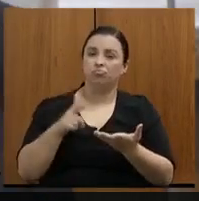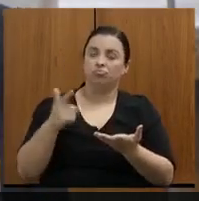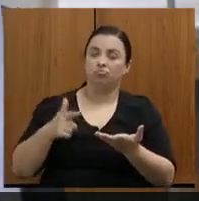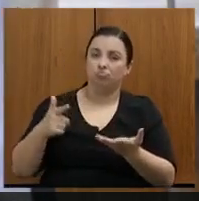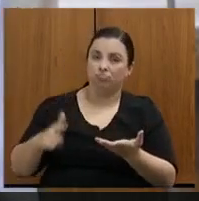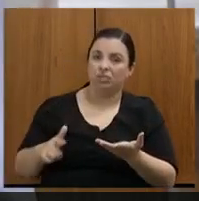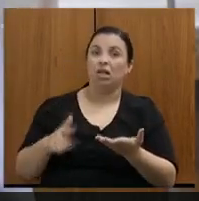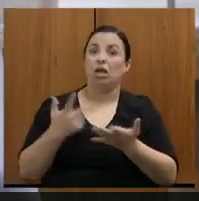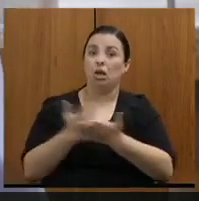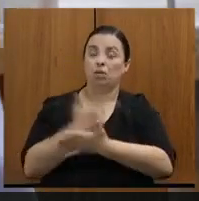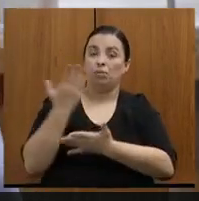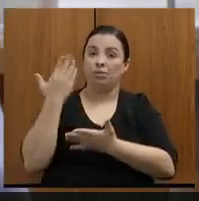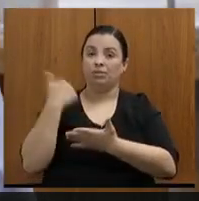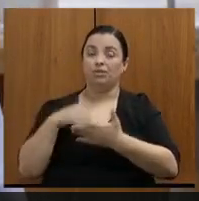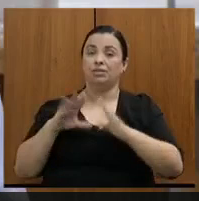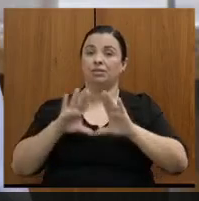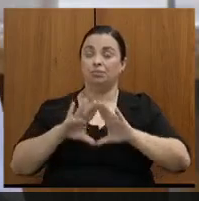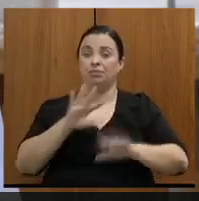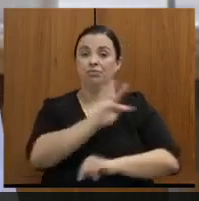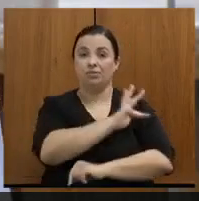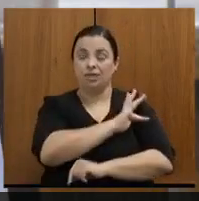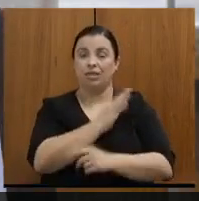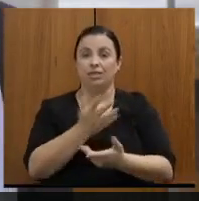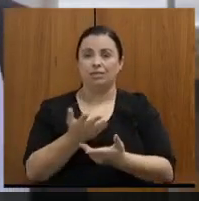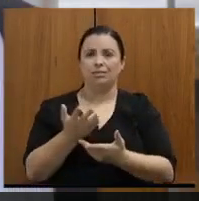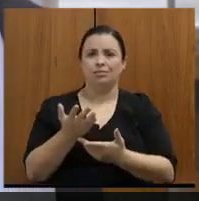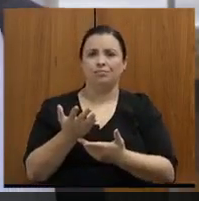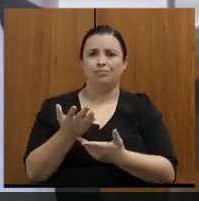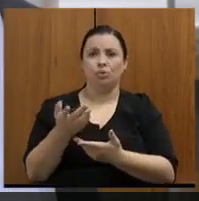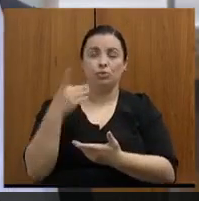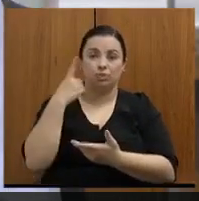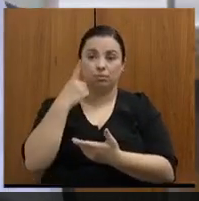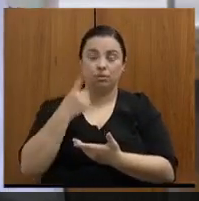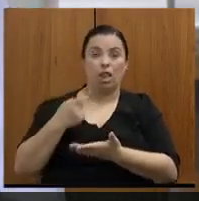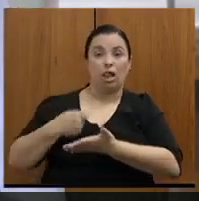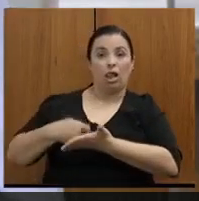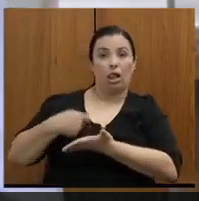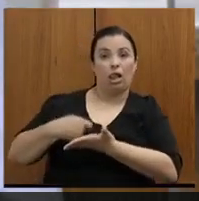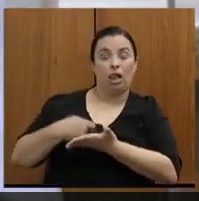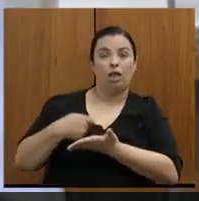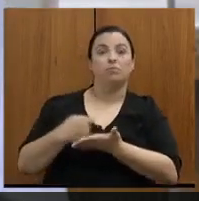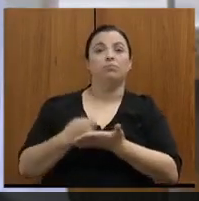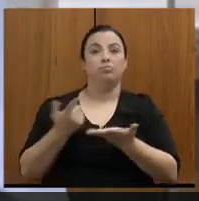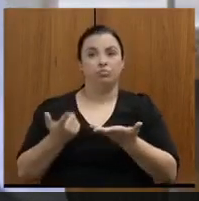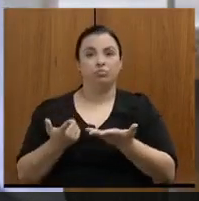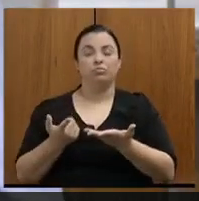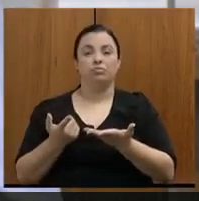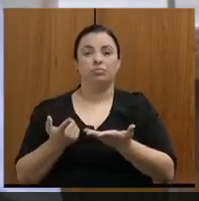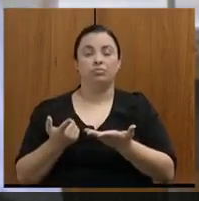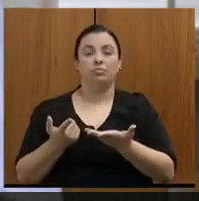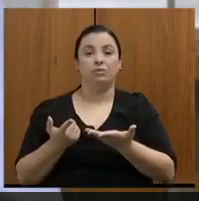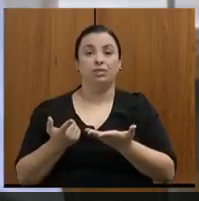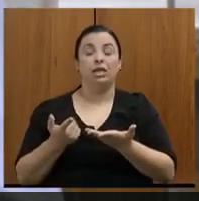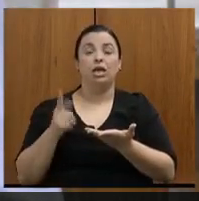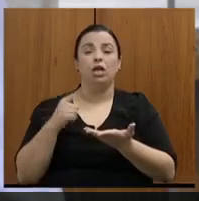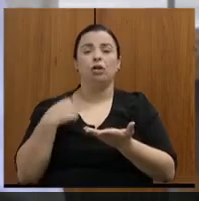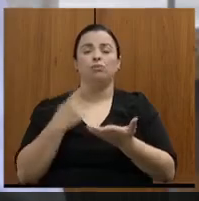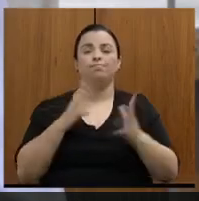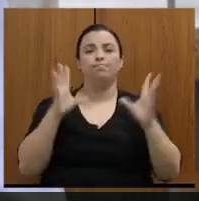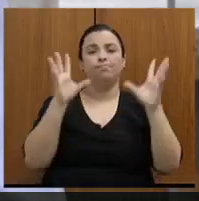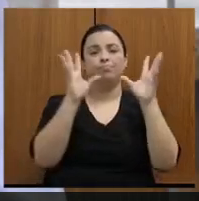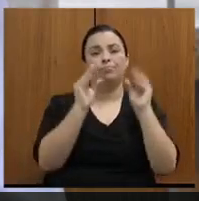Fiscaliza, nós fomos cobrados e foram trazidos à torna aqui, e, de uma maneira,